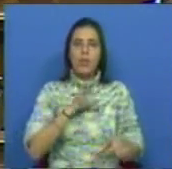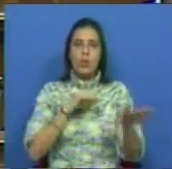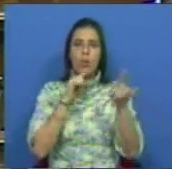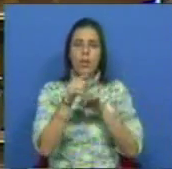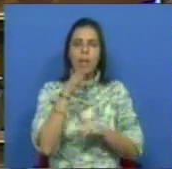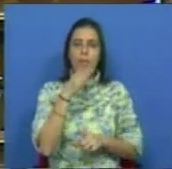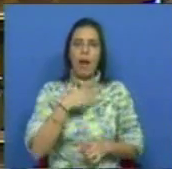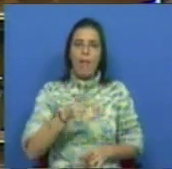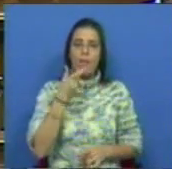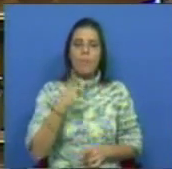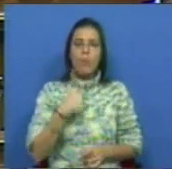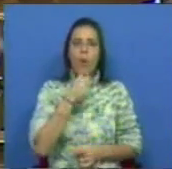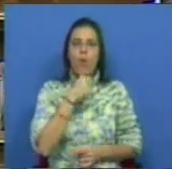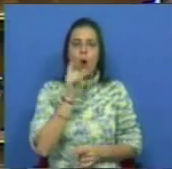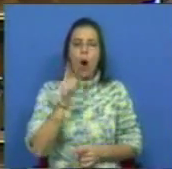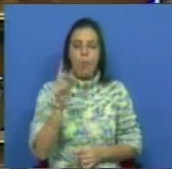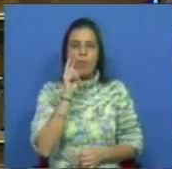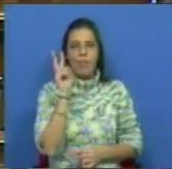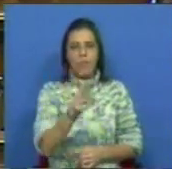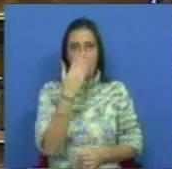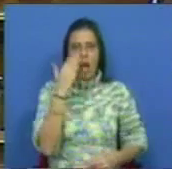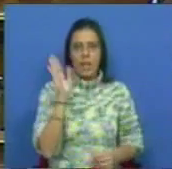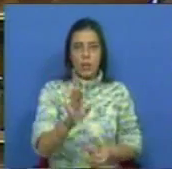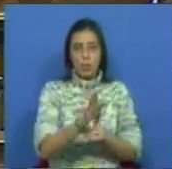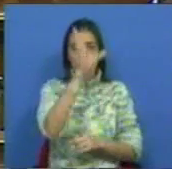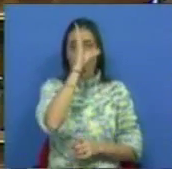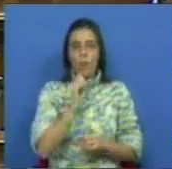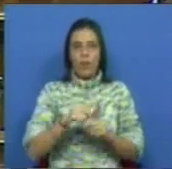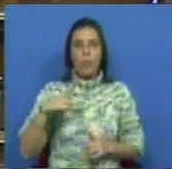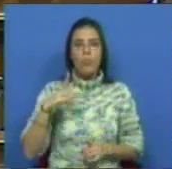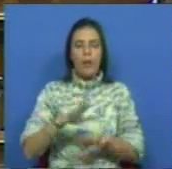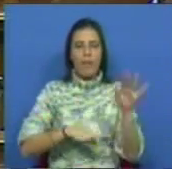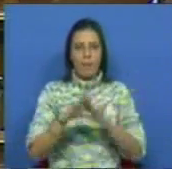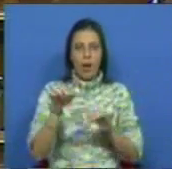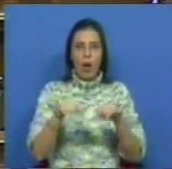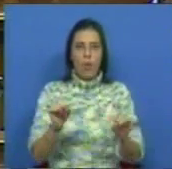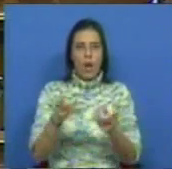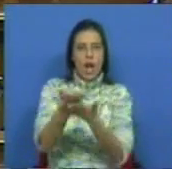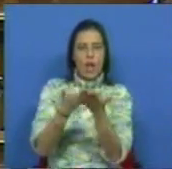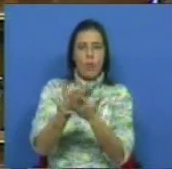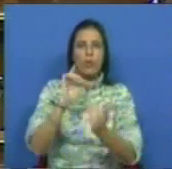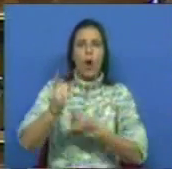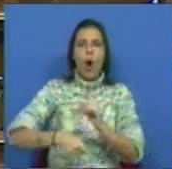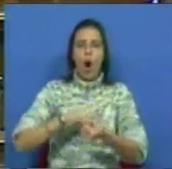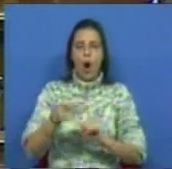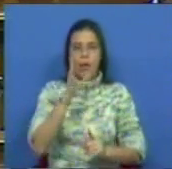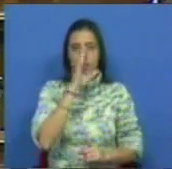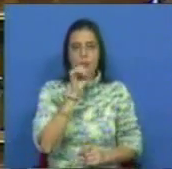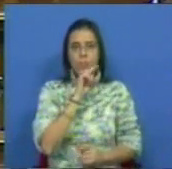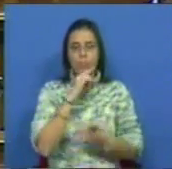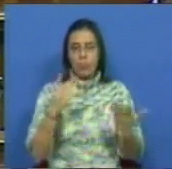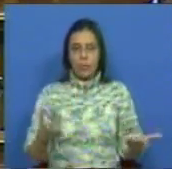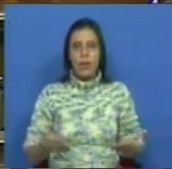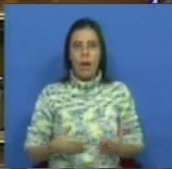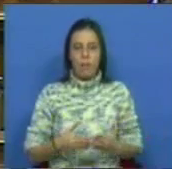Deputada uma leitura de como é que vê a atitude que o Governo português tem tido ou não nestas negociações e se poderia